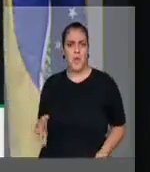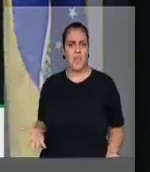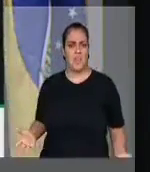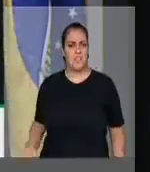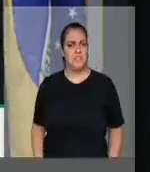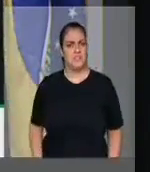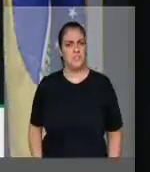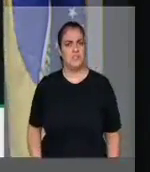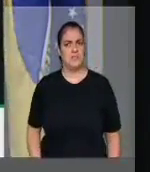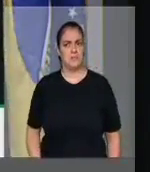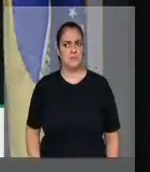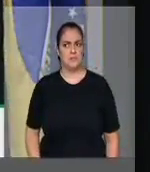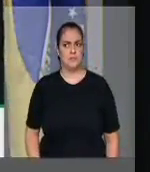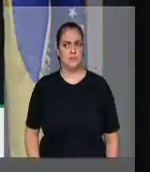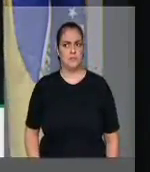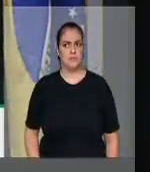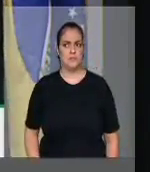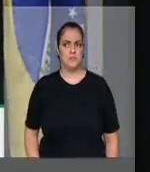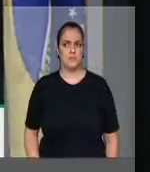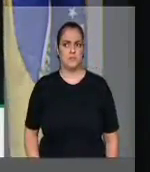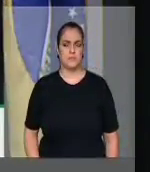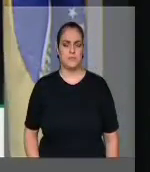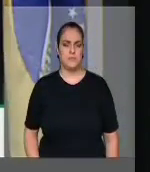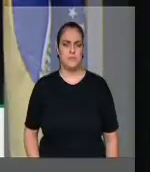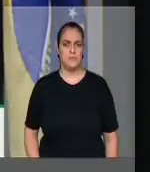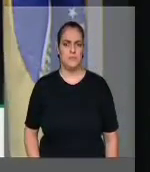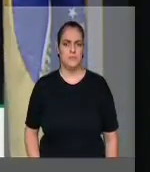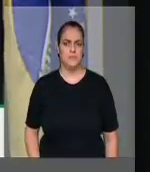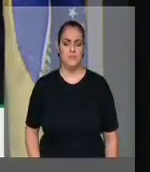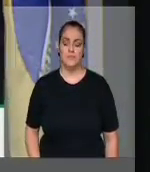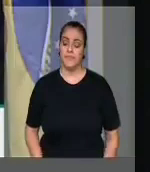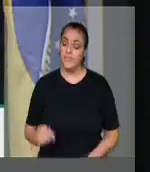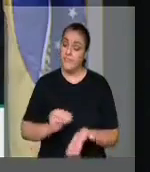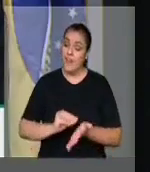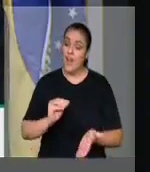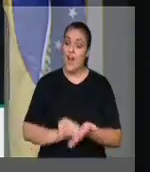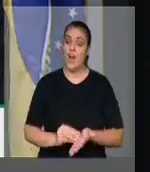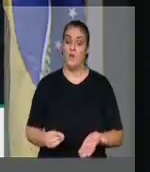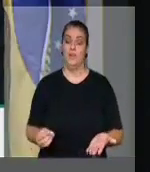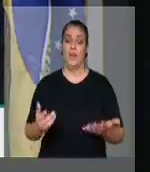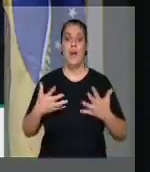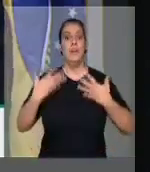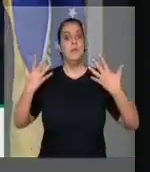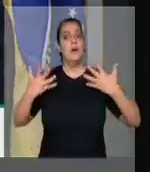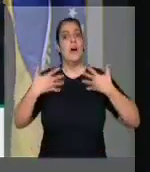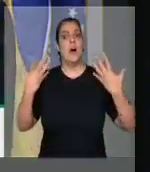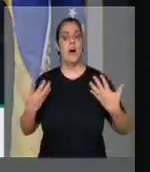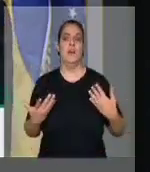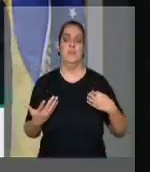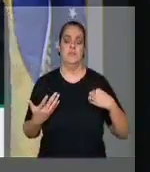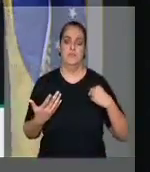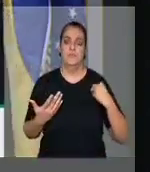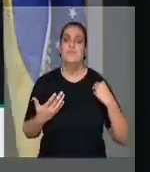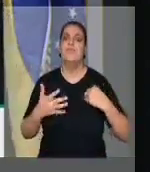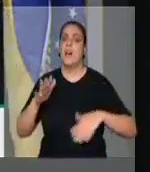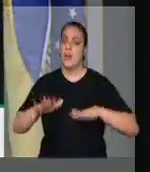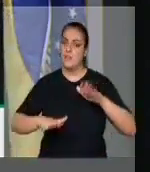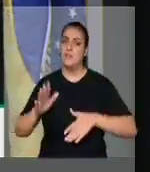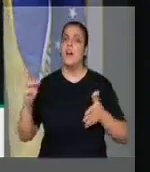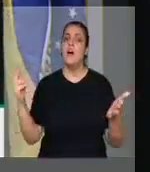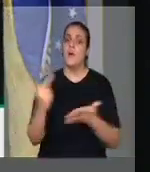constantemente, a falta de motivação os pega, sim, de cheio.